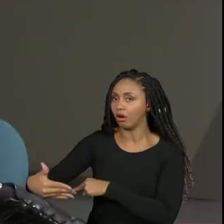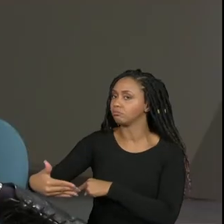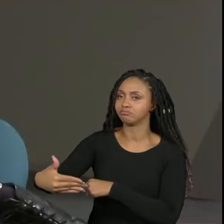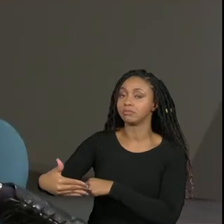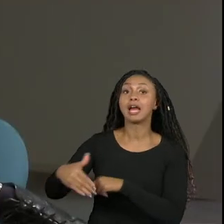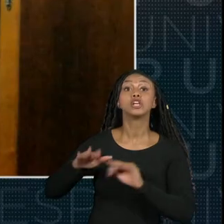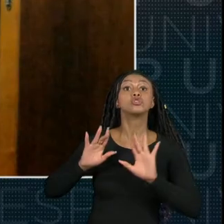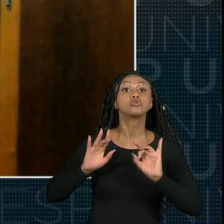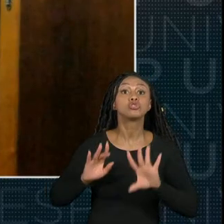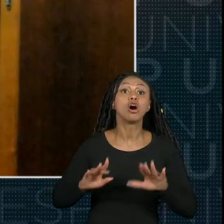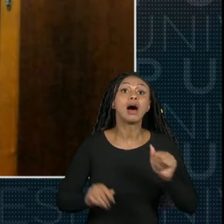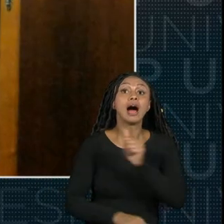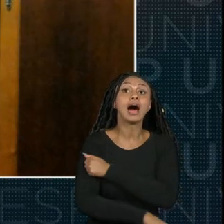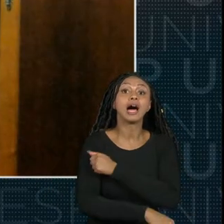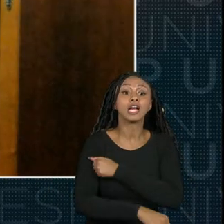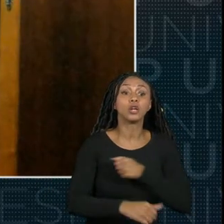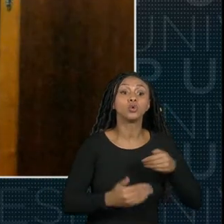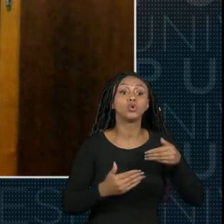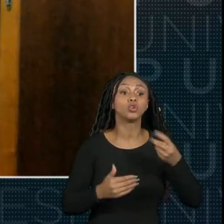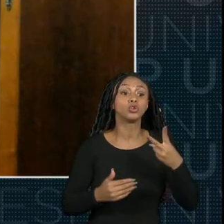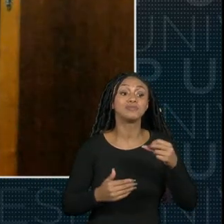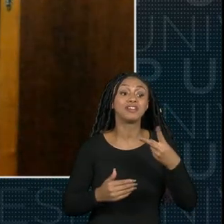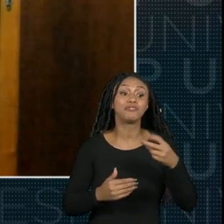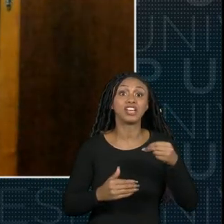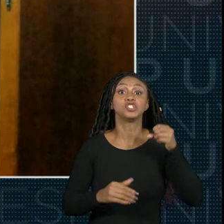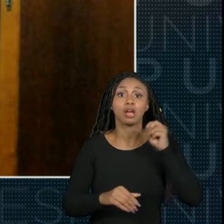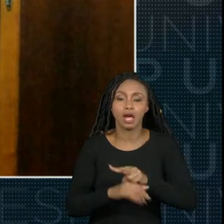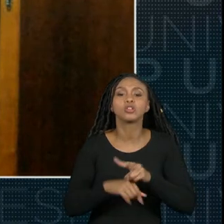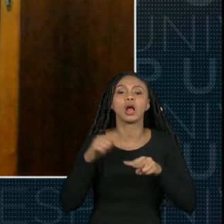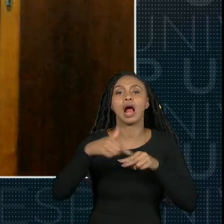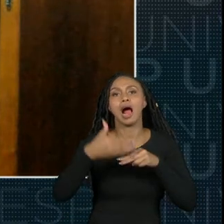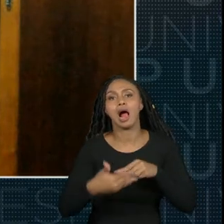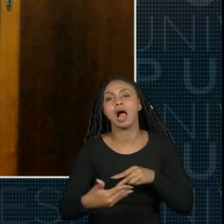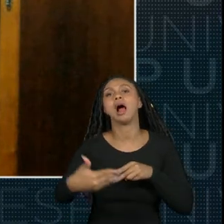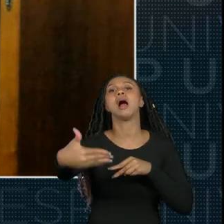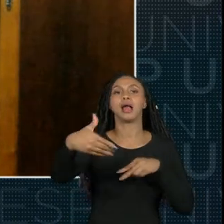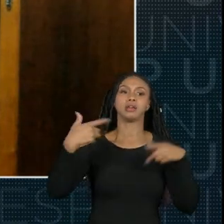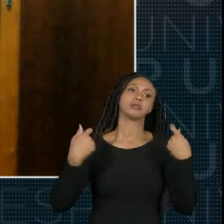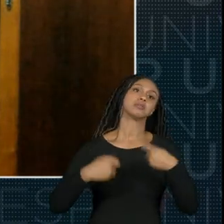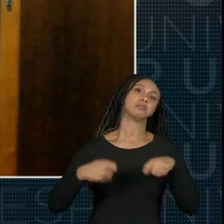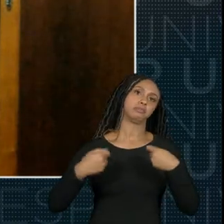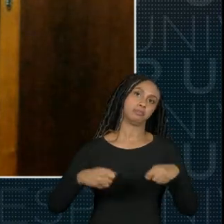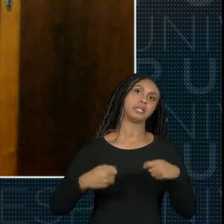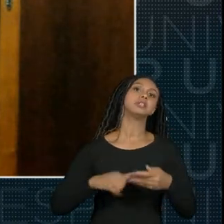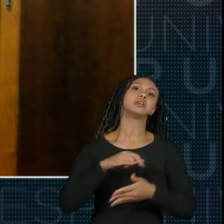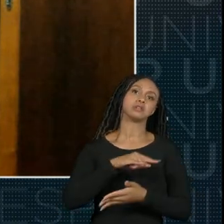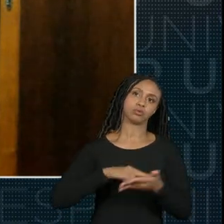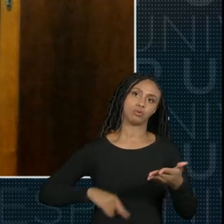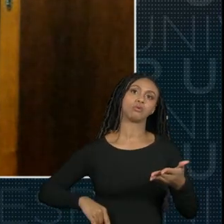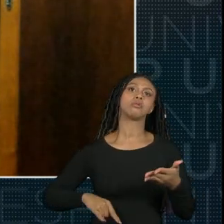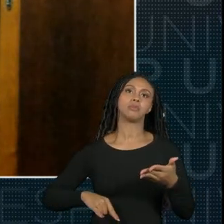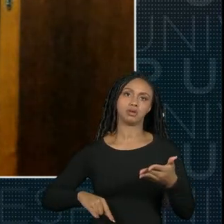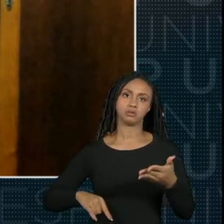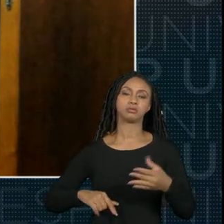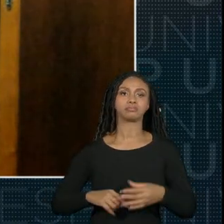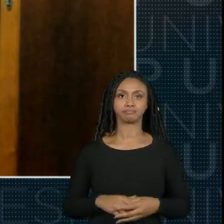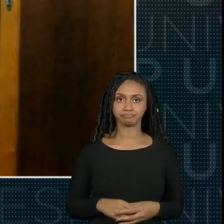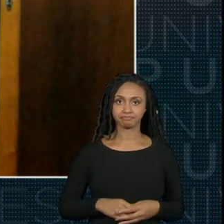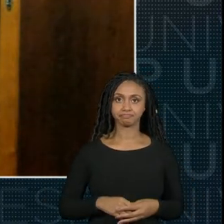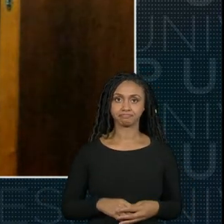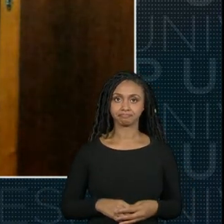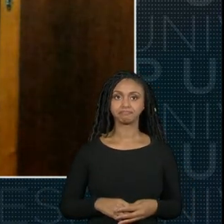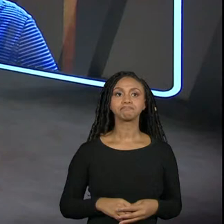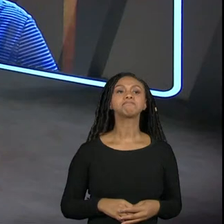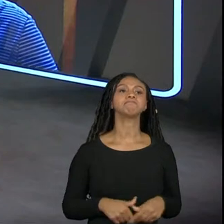ingressantes a partir de 2020 de engenharia da computação e dos outros dois cursos do eixo da computação